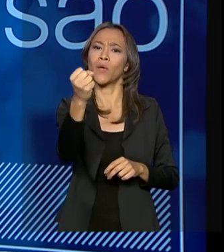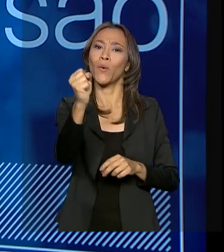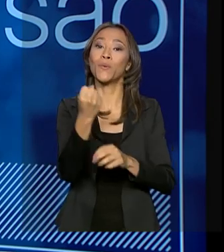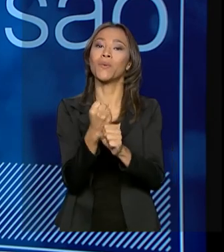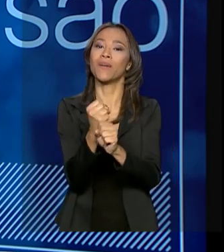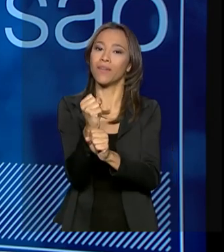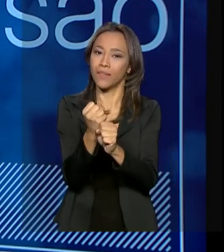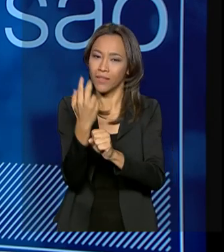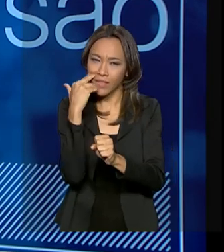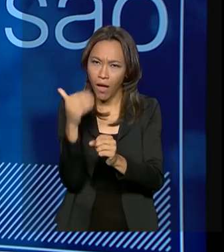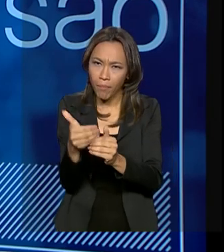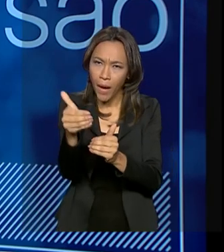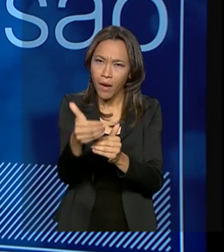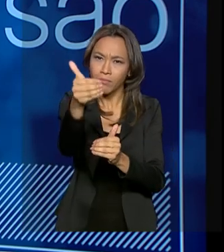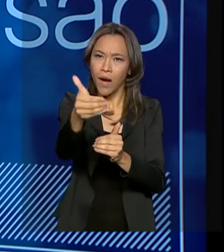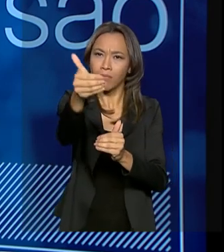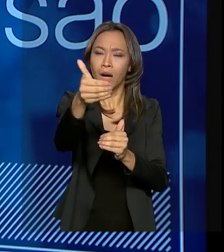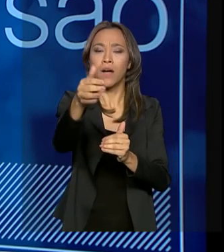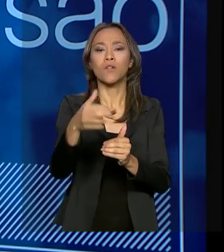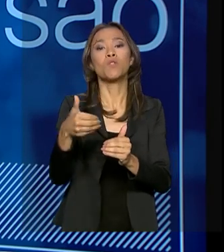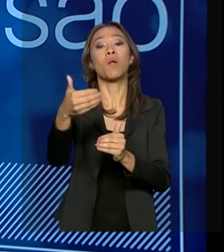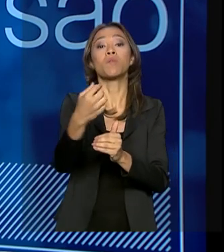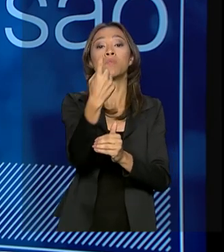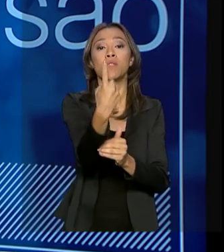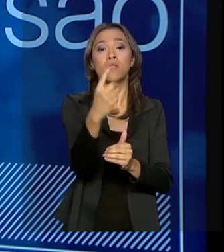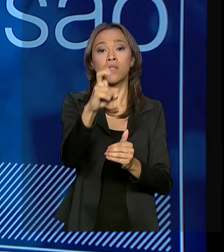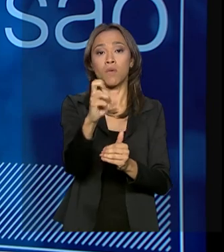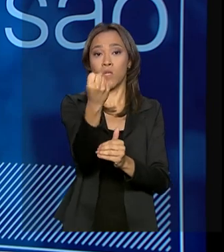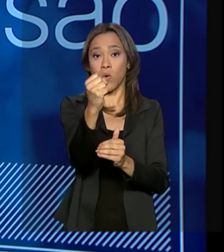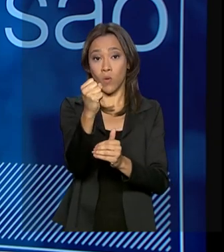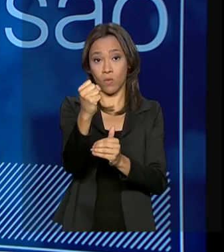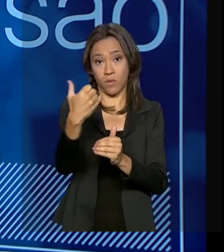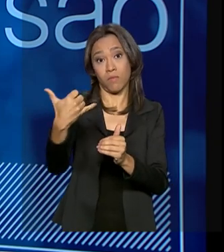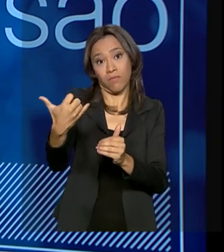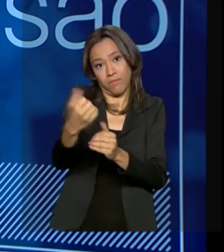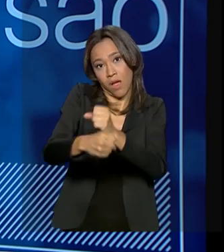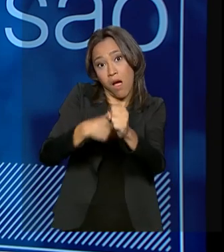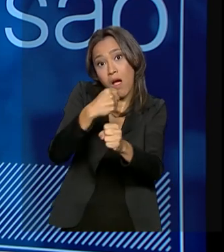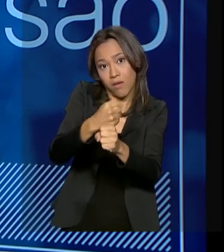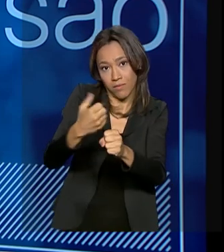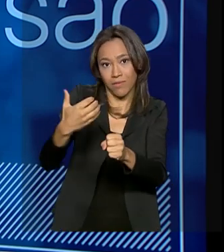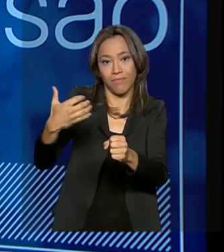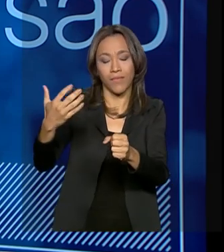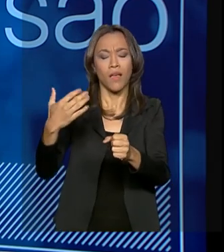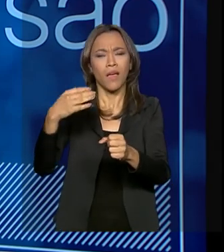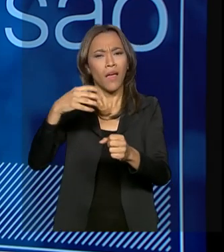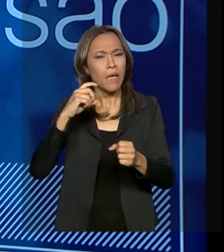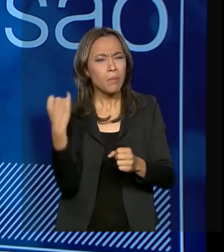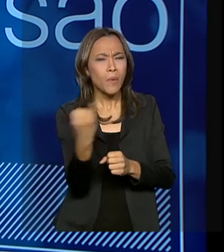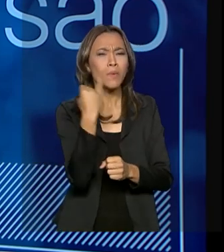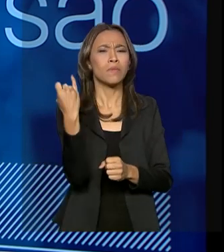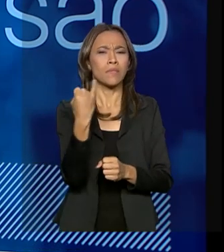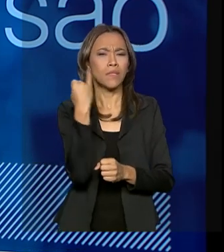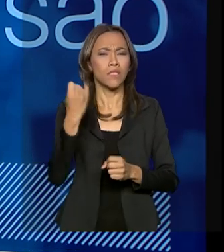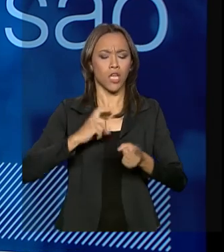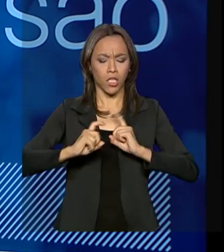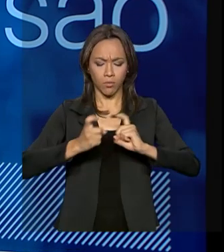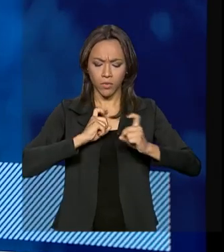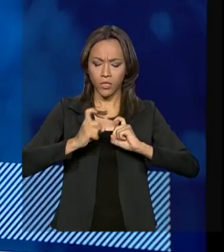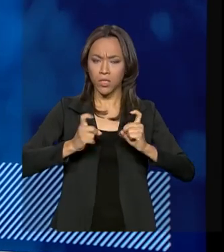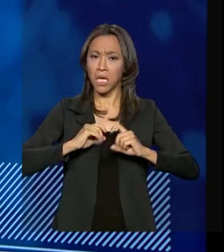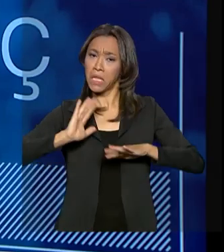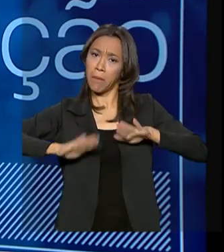Caixa, ou seja, os próximos 158 anos. É importante garantir a governança, independente deste